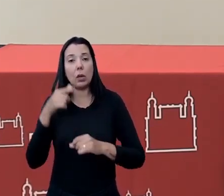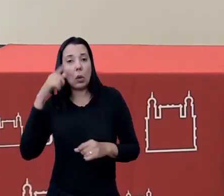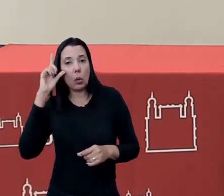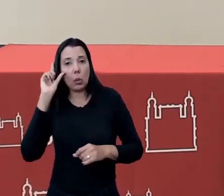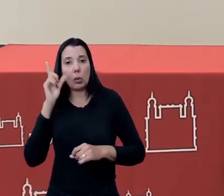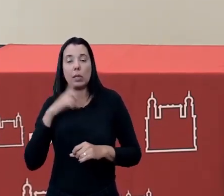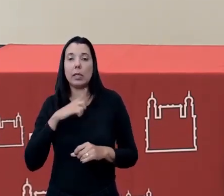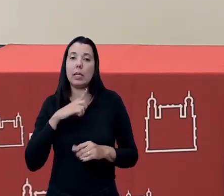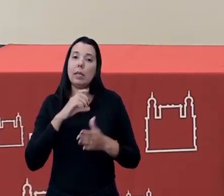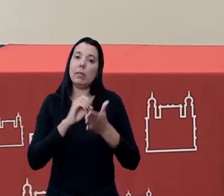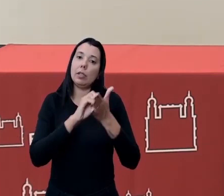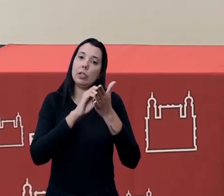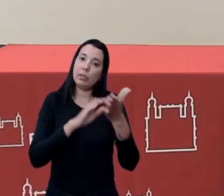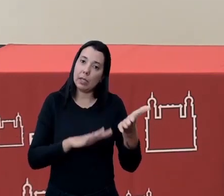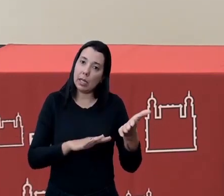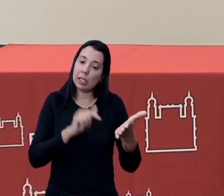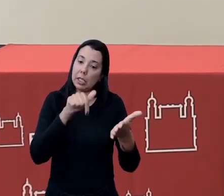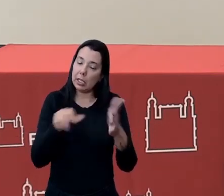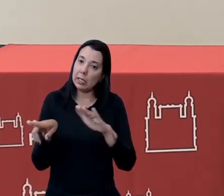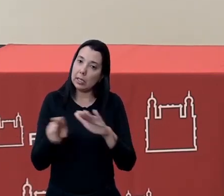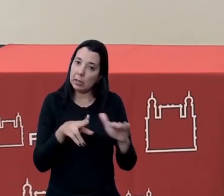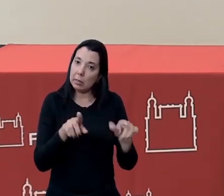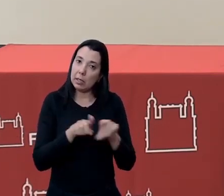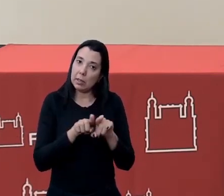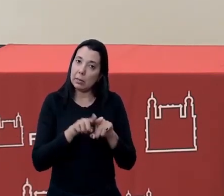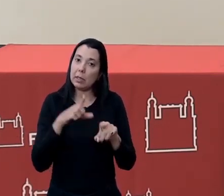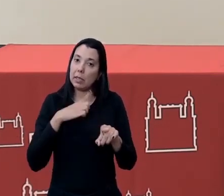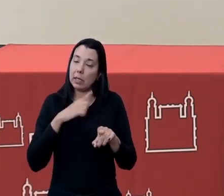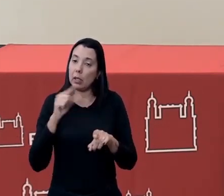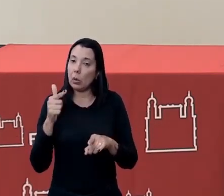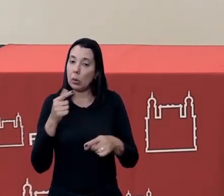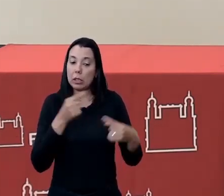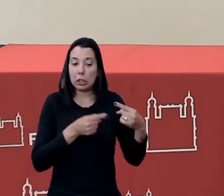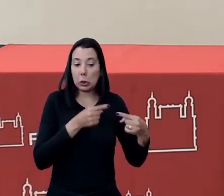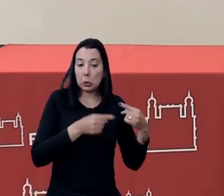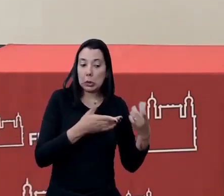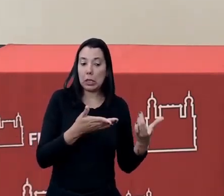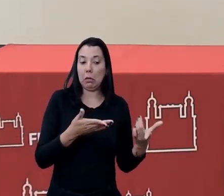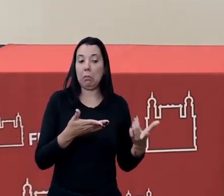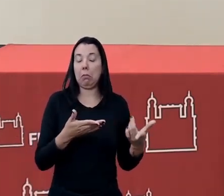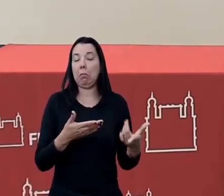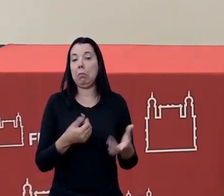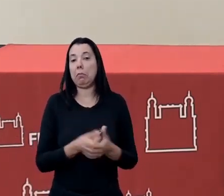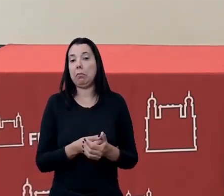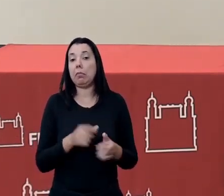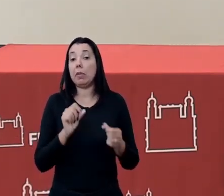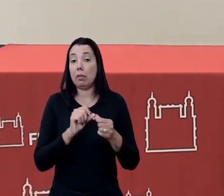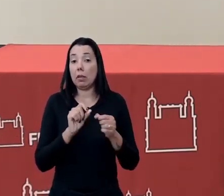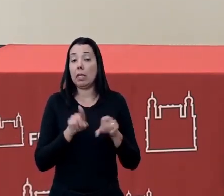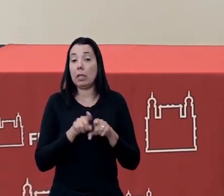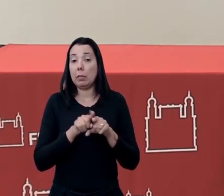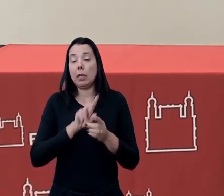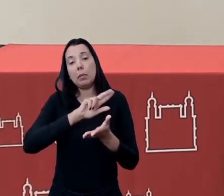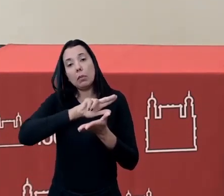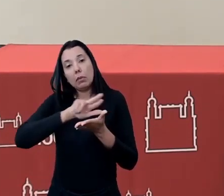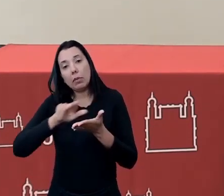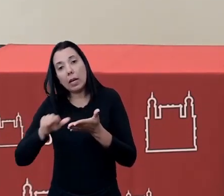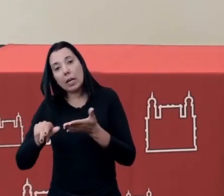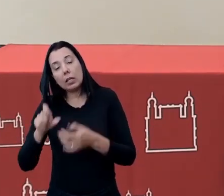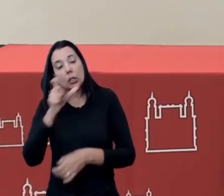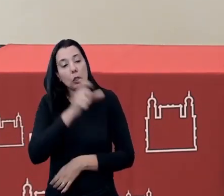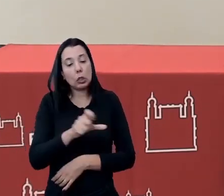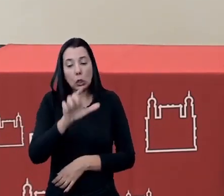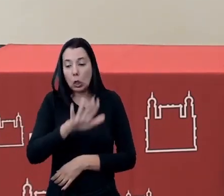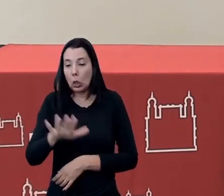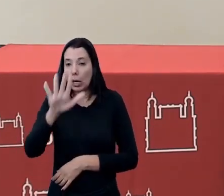nós tivemos a atividade e essa semana ainda nós temos outros debates feitos pelas diversas unidades da